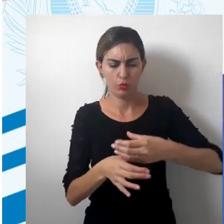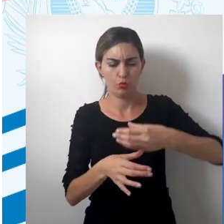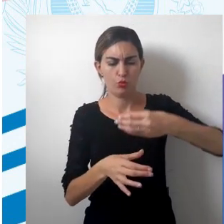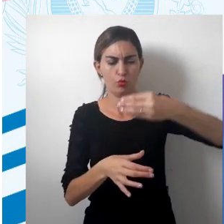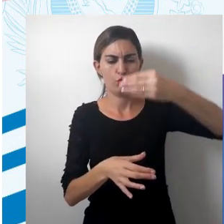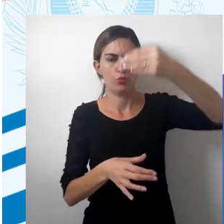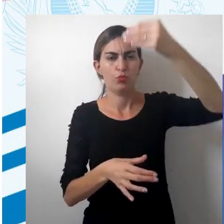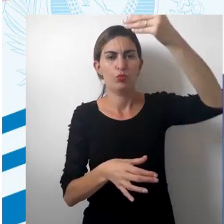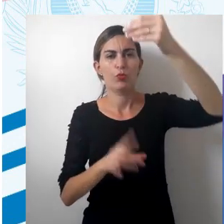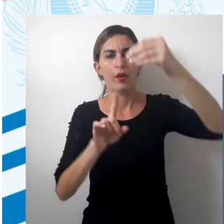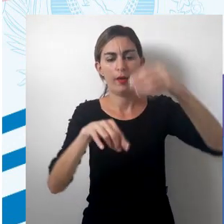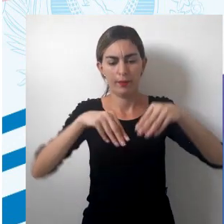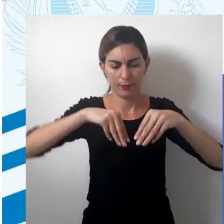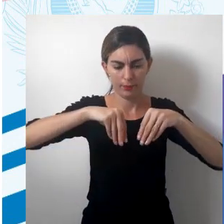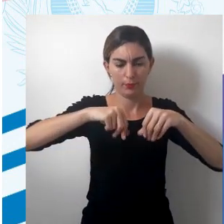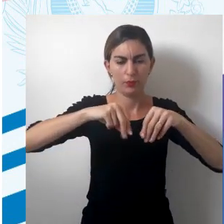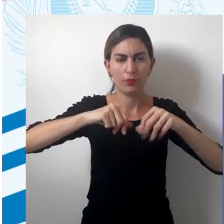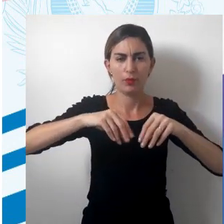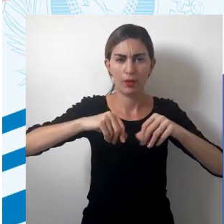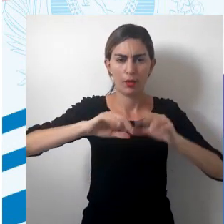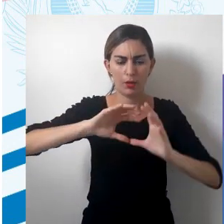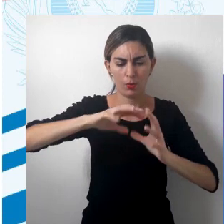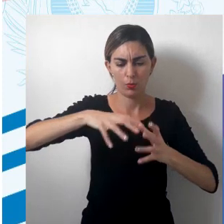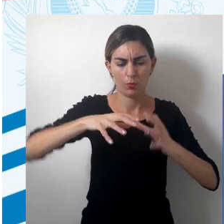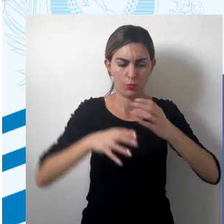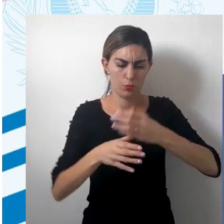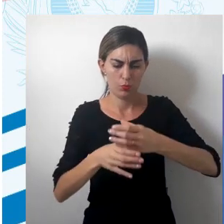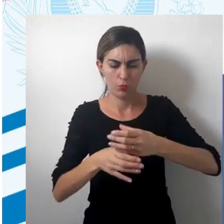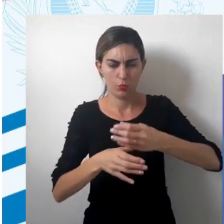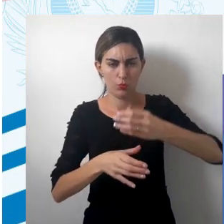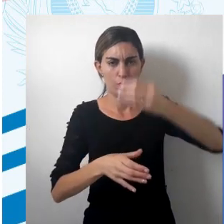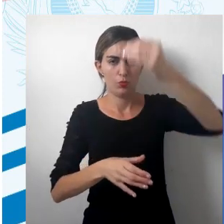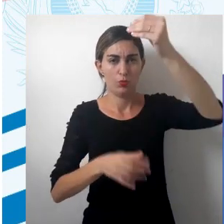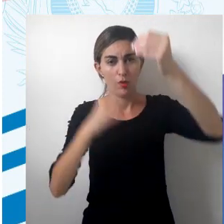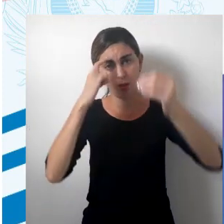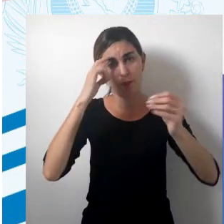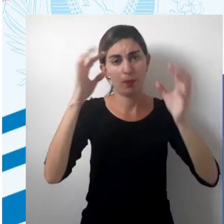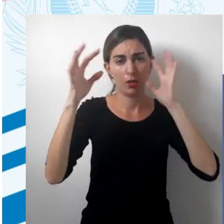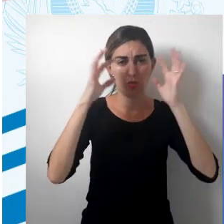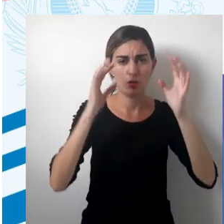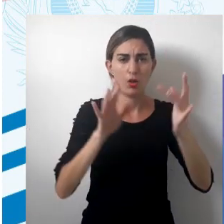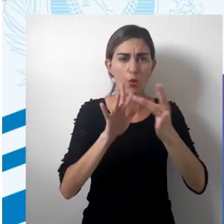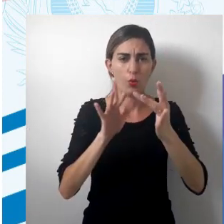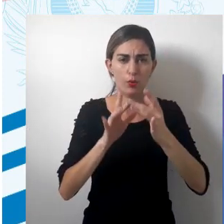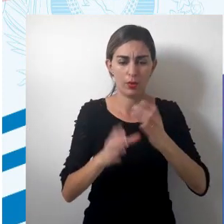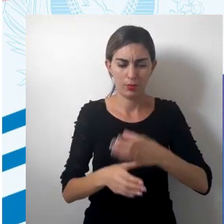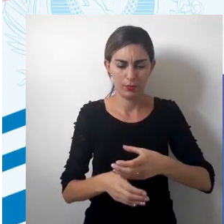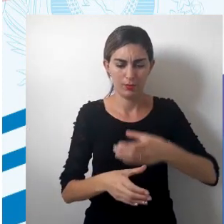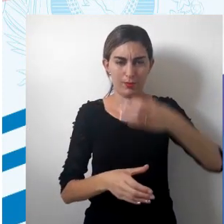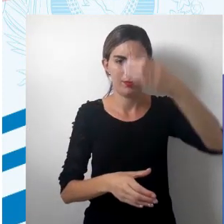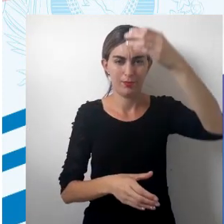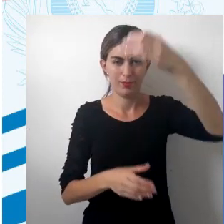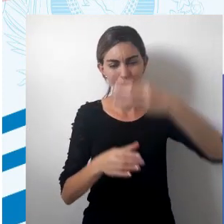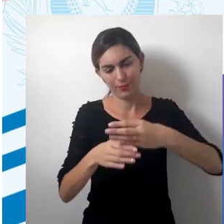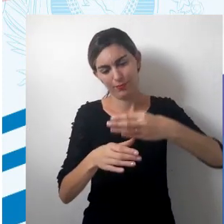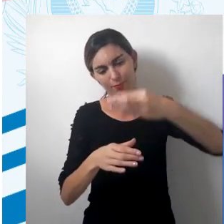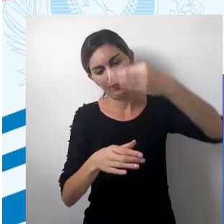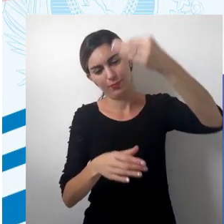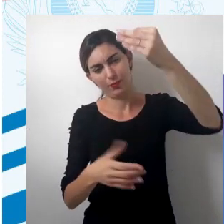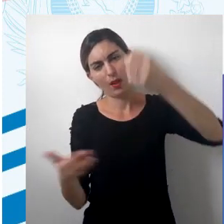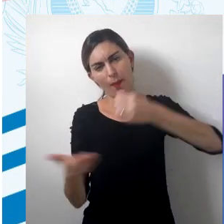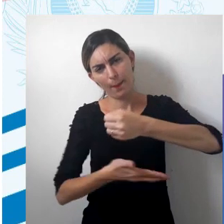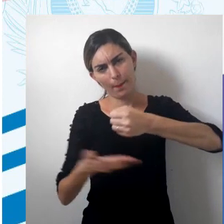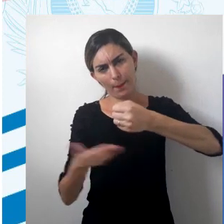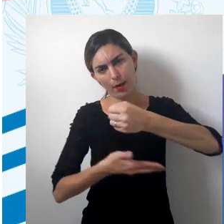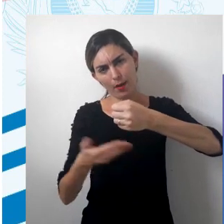quando a superfície da Terra, ela é englobada por um cone imaginário em contato com a esfera. E a base